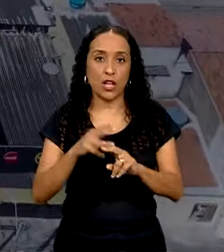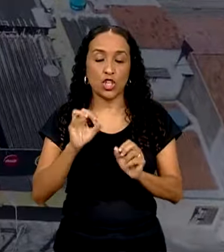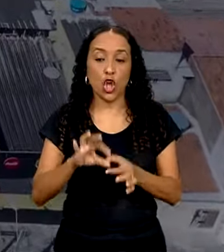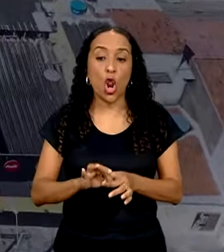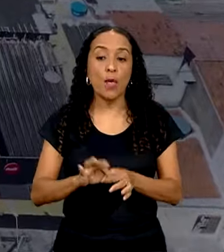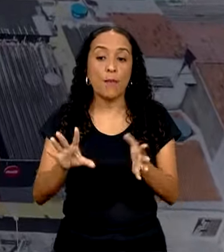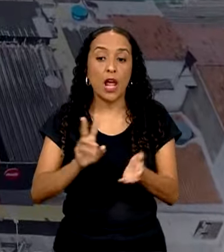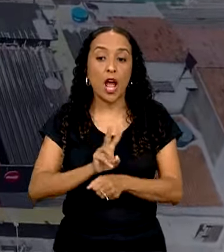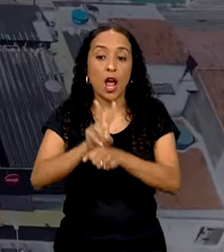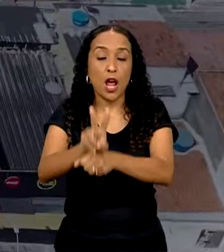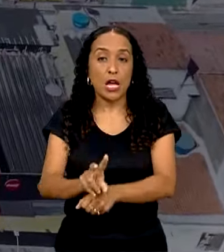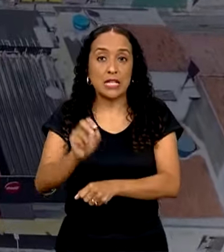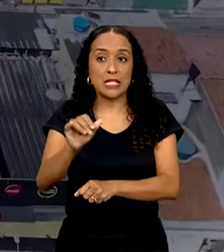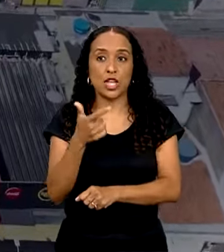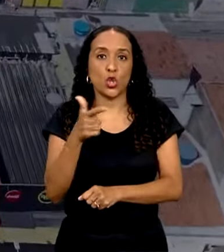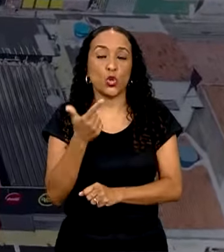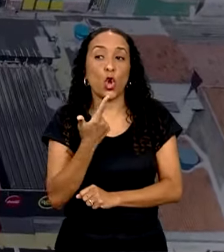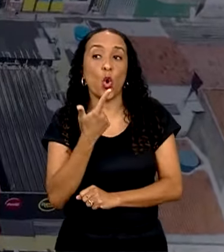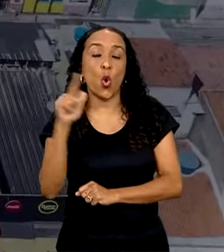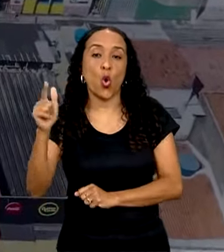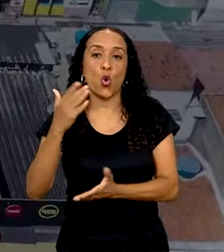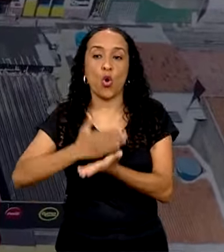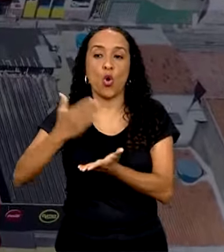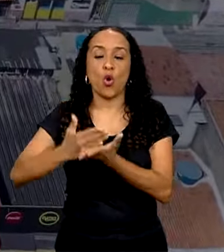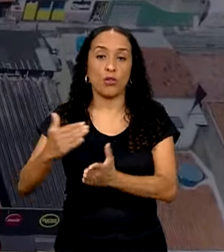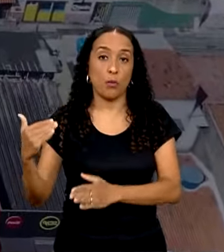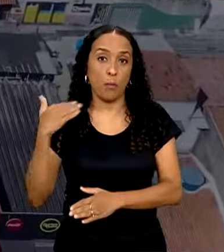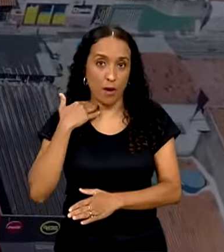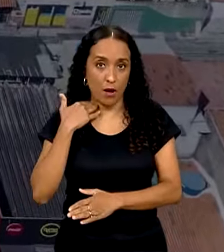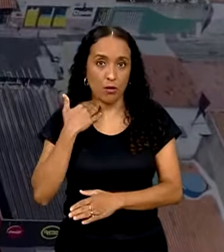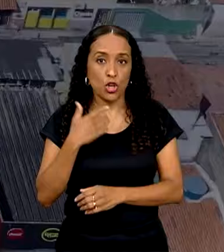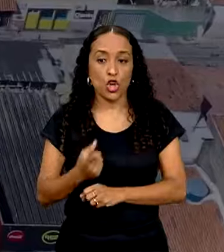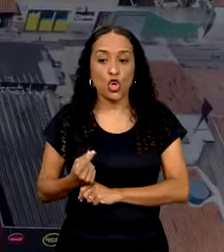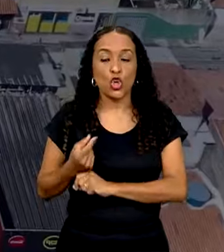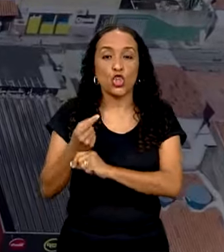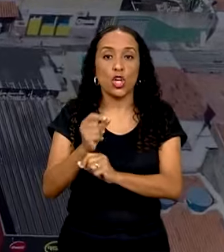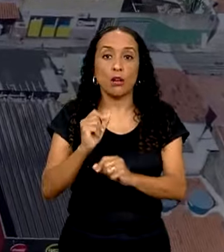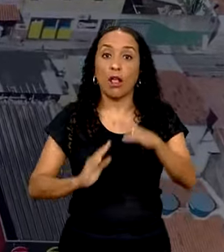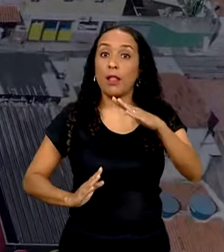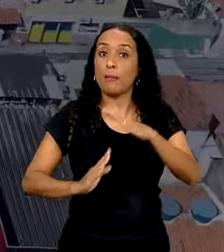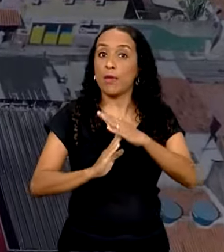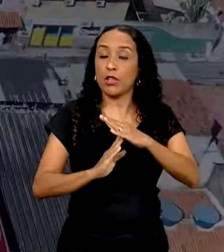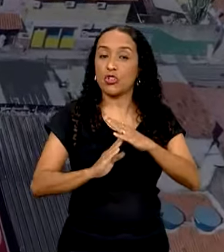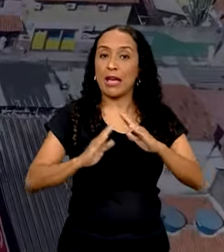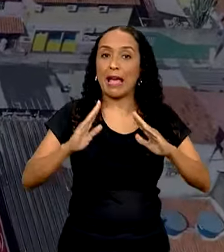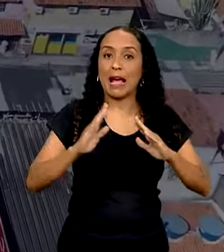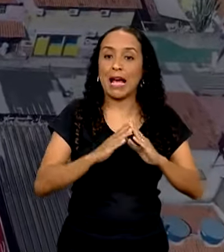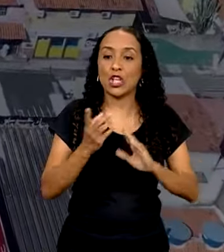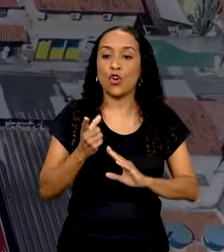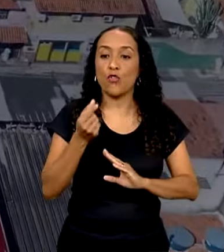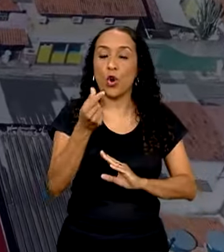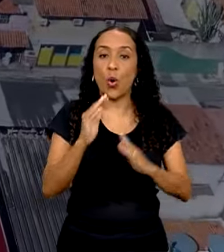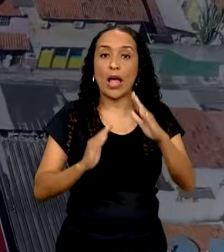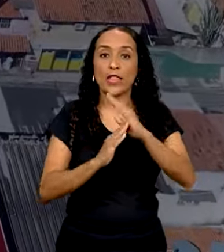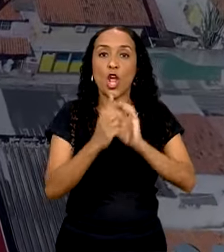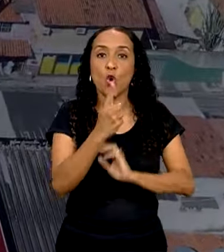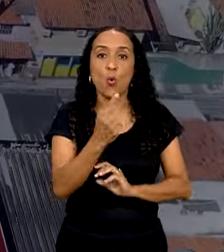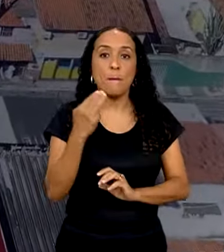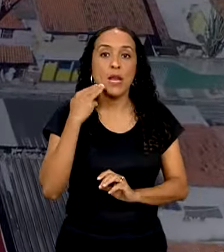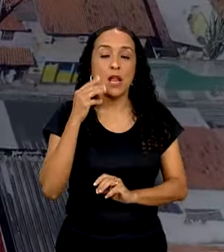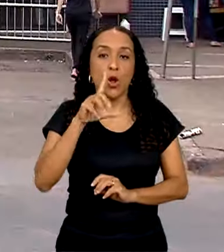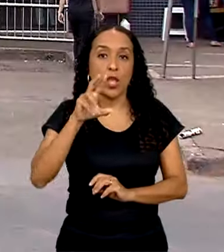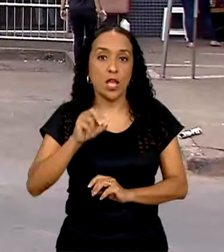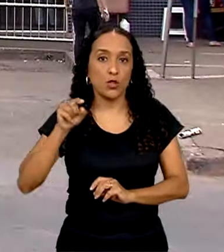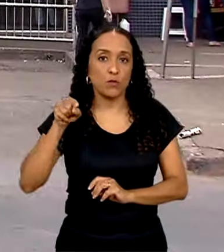crédito a quem não tiver outro financiamento habitacional no banco. E os recursos são limitados a imóveis com valor de até R 1,5 milhão.